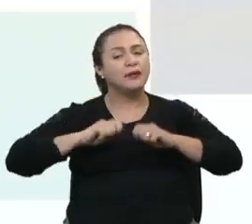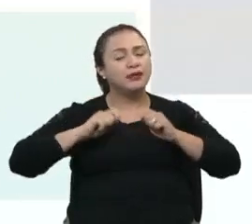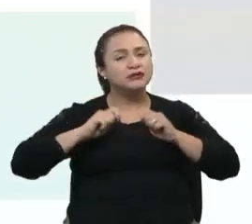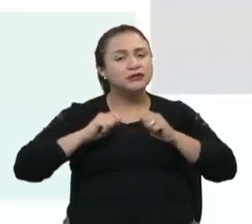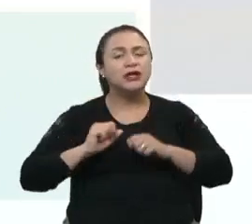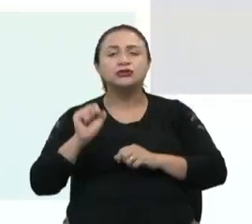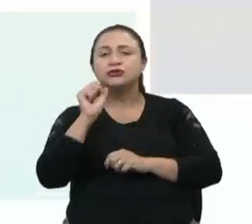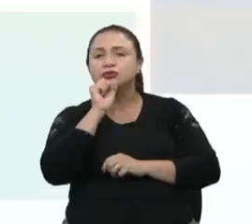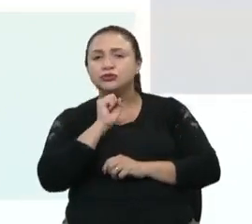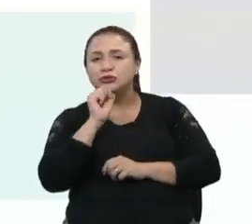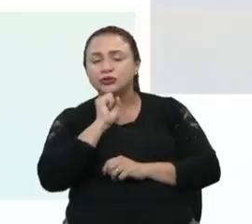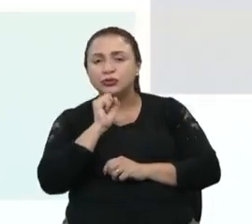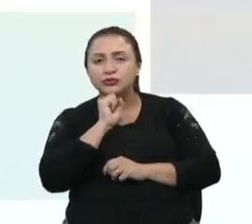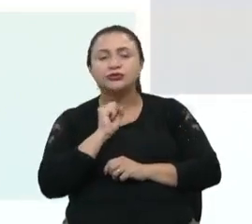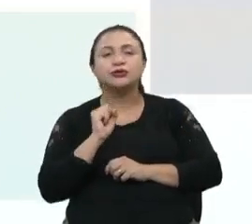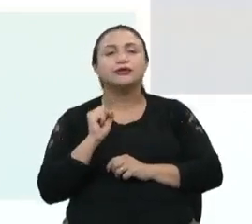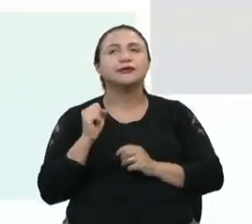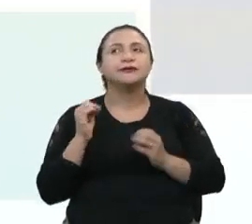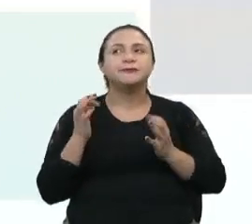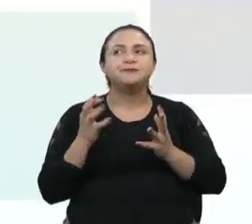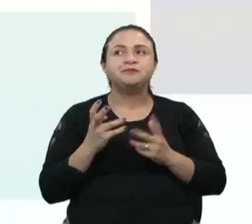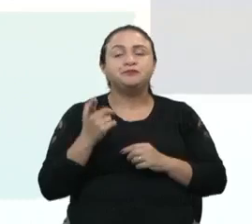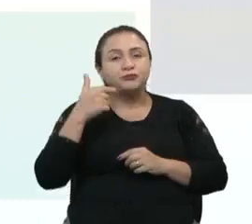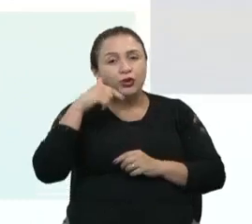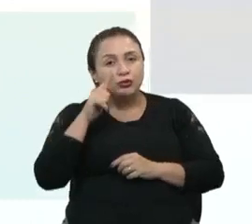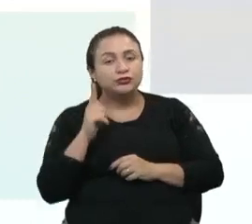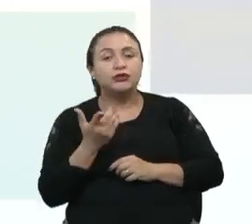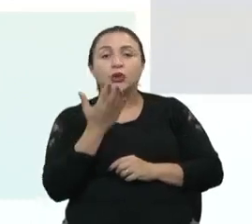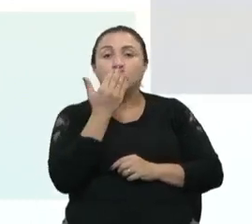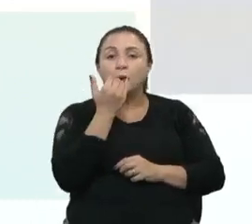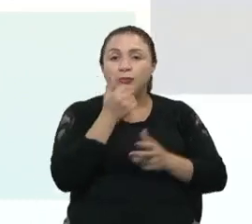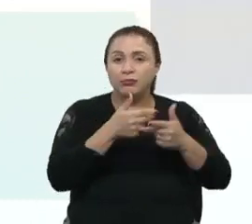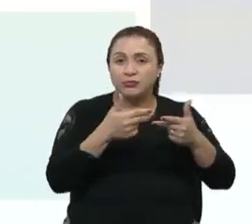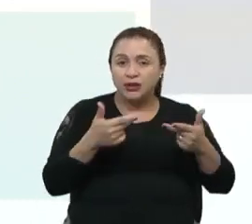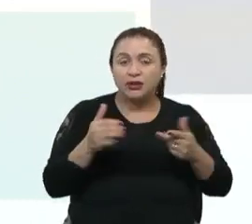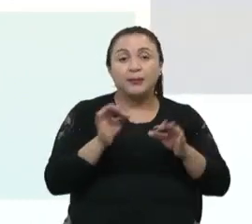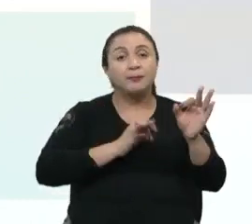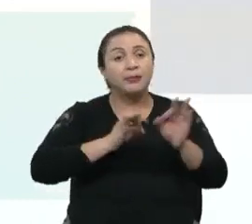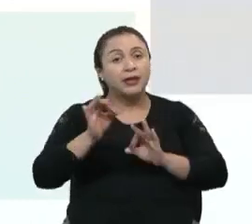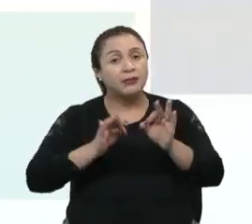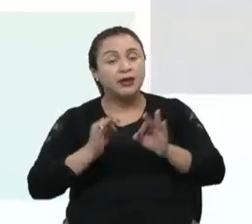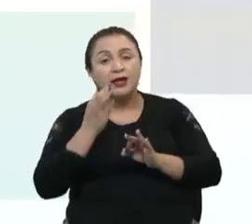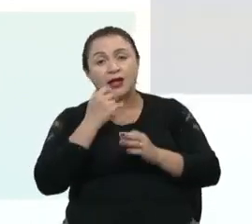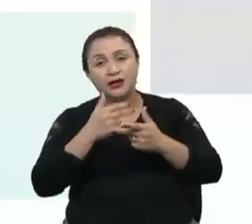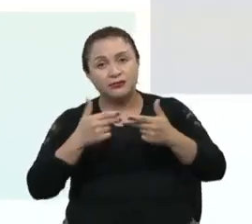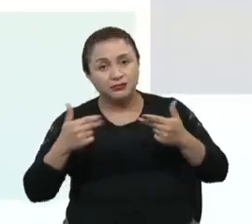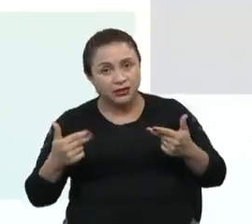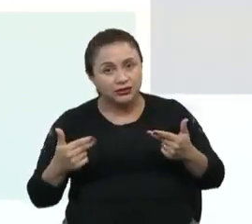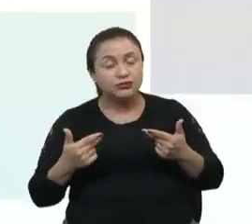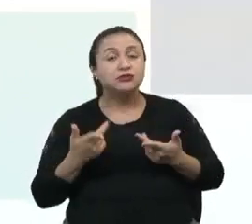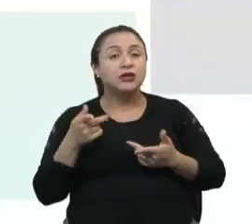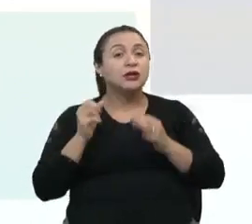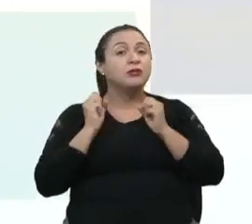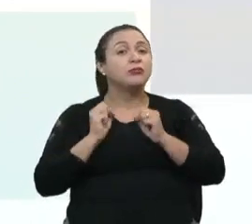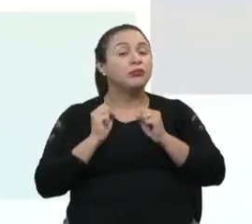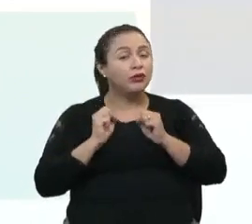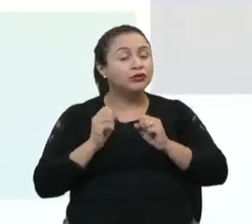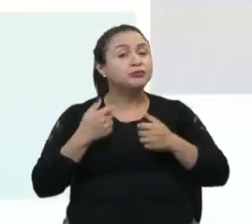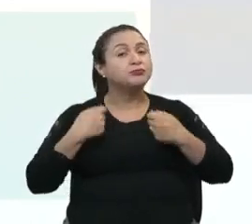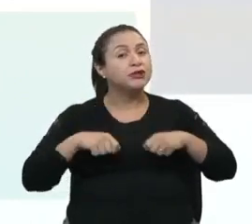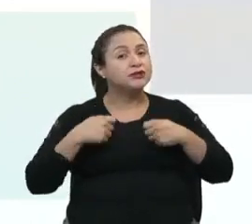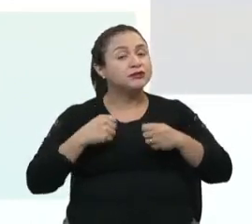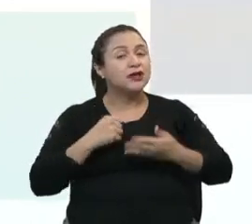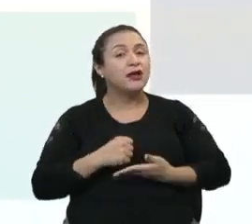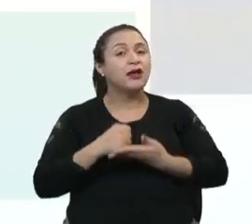do idoso acessar os alimentos, preparar os alimentos, então ele pode precisar de um